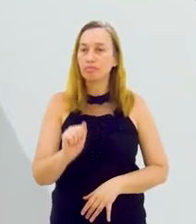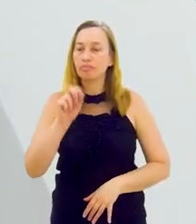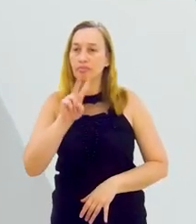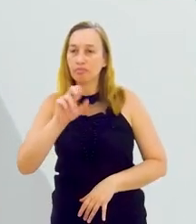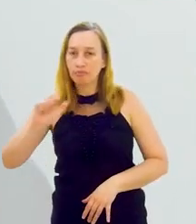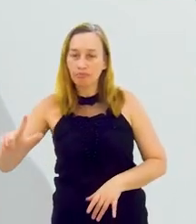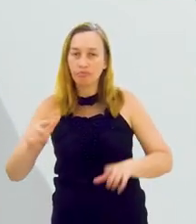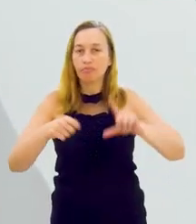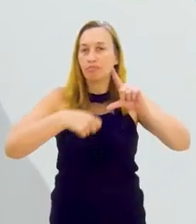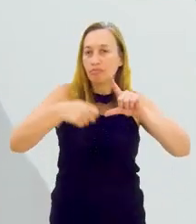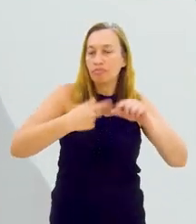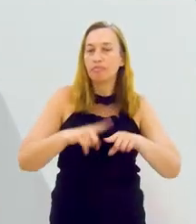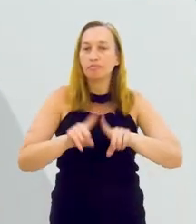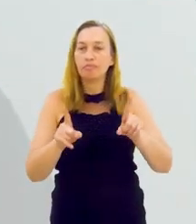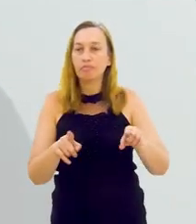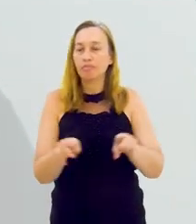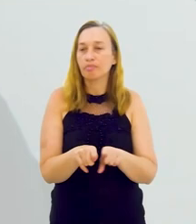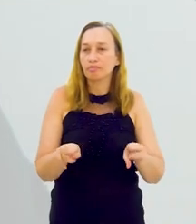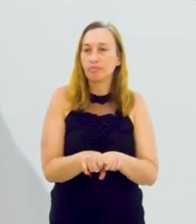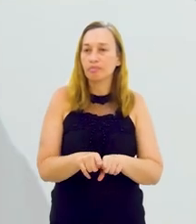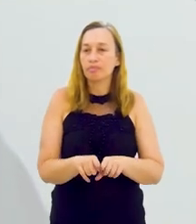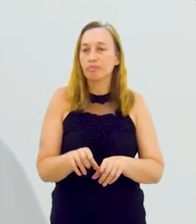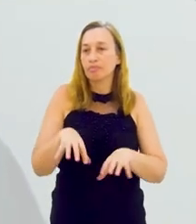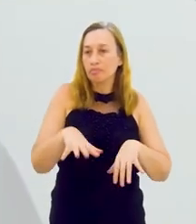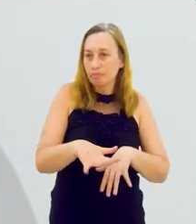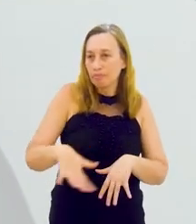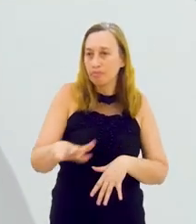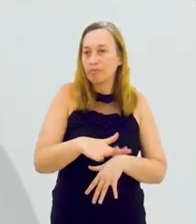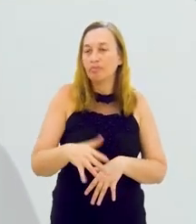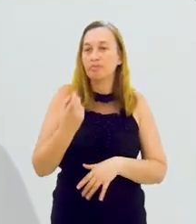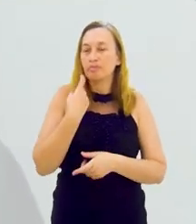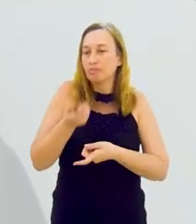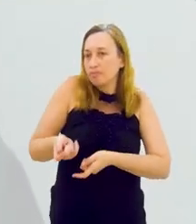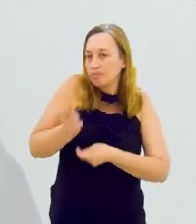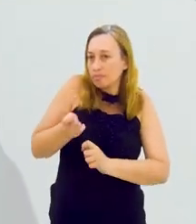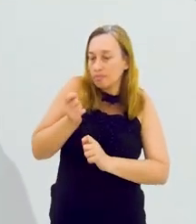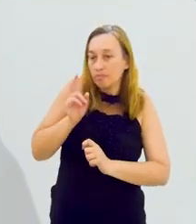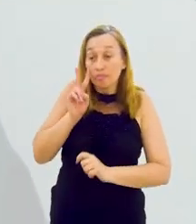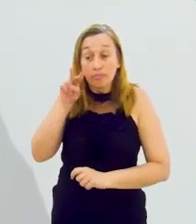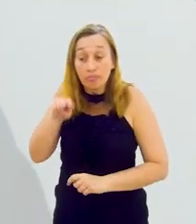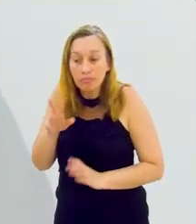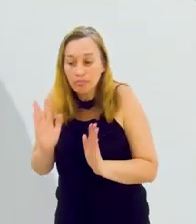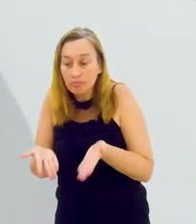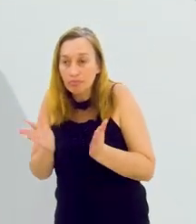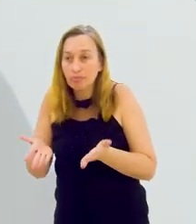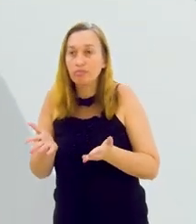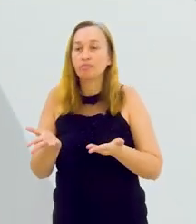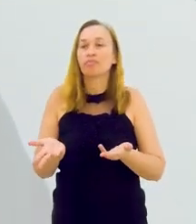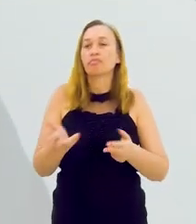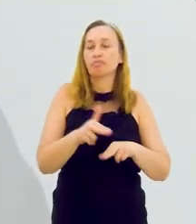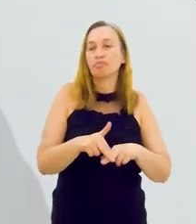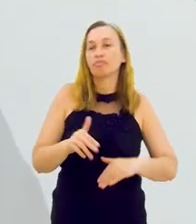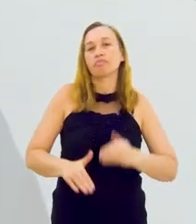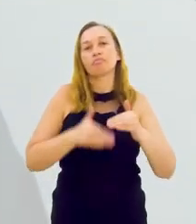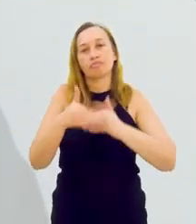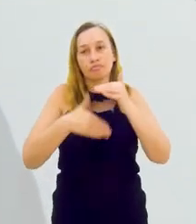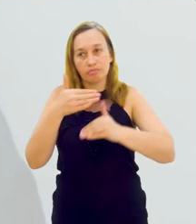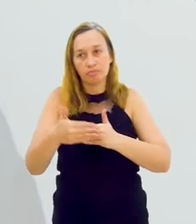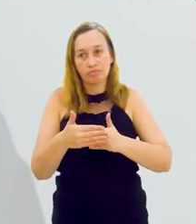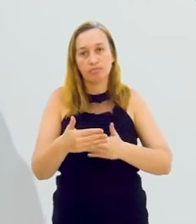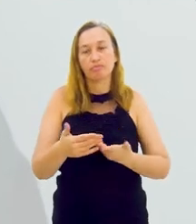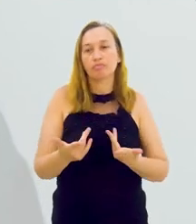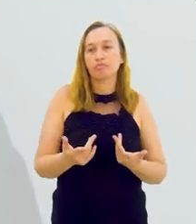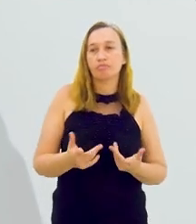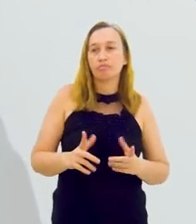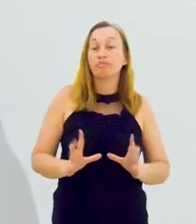Então, a gente estava falando aqui, por exemplo, do naval, da logística, mas também o setor pesqueiro está sendo superolhado